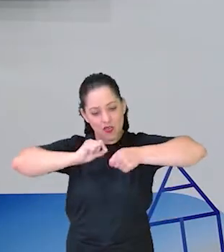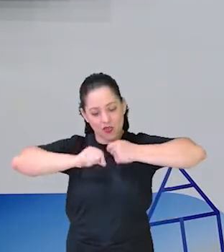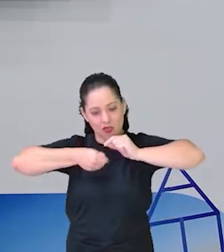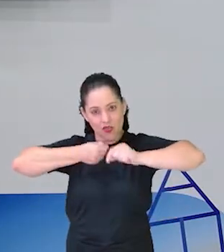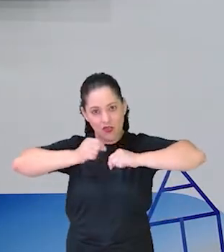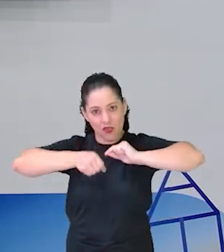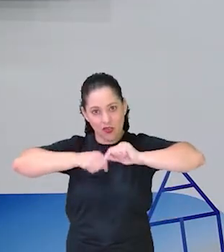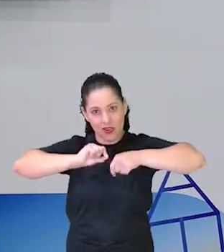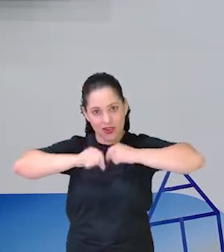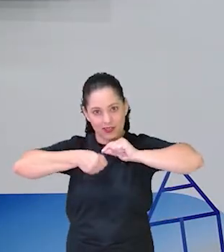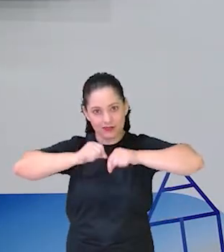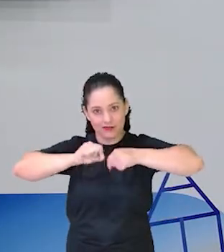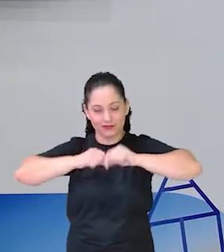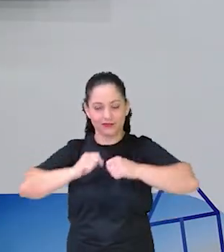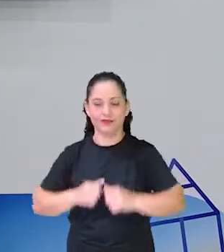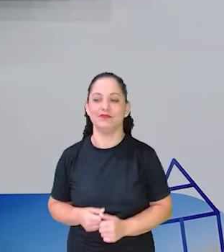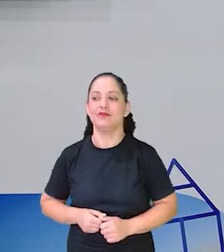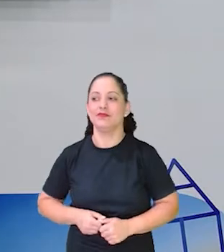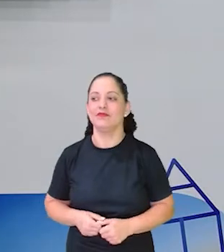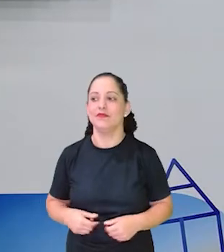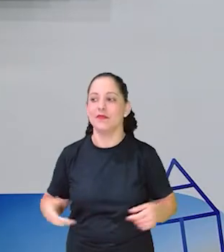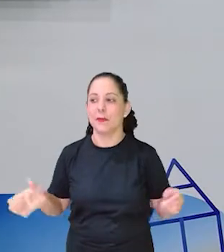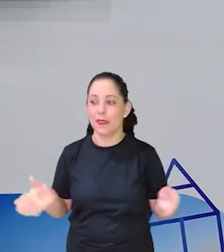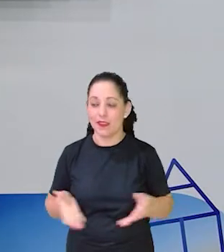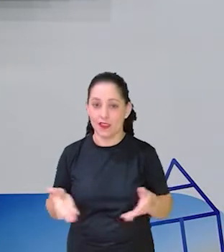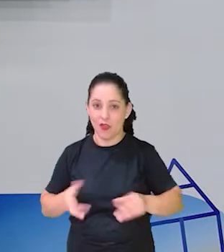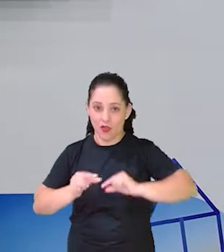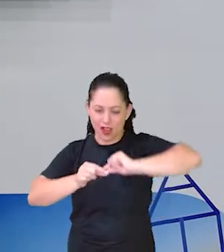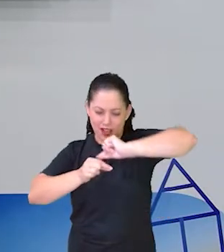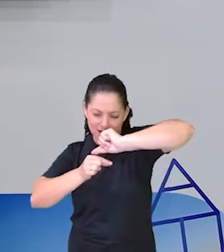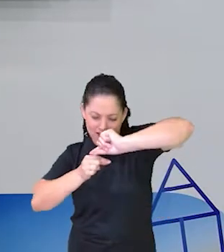Fazer aqui um cachinho Vem aqui Numa tirinha dessa